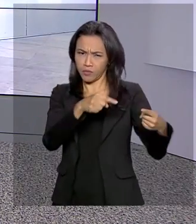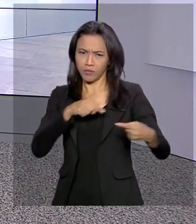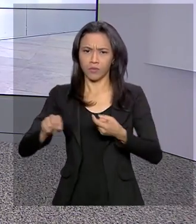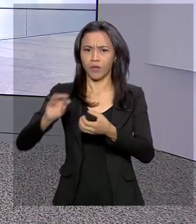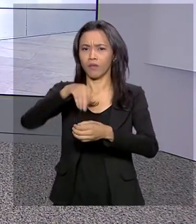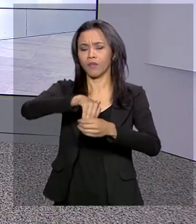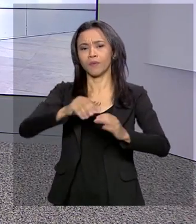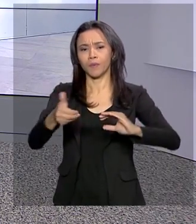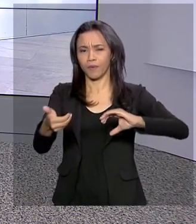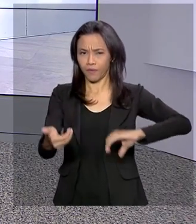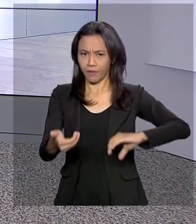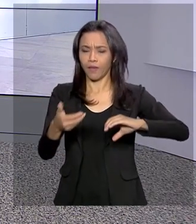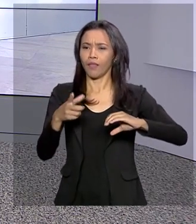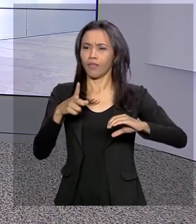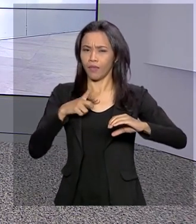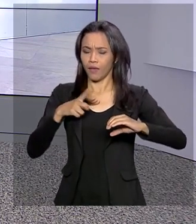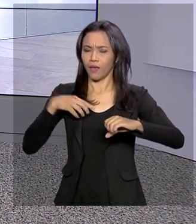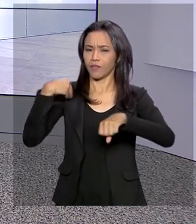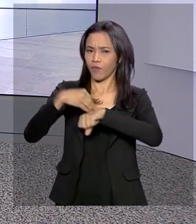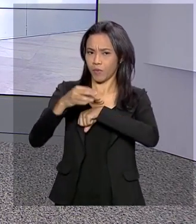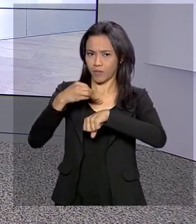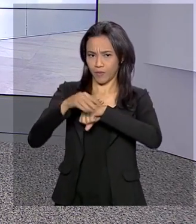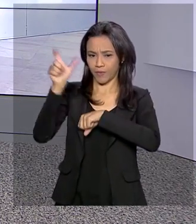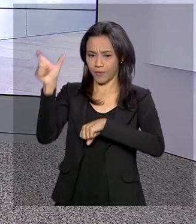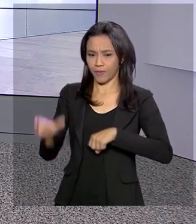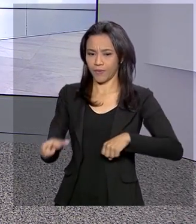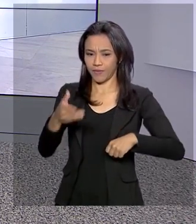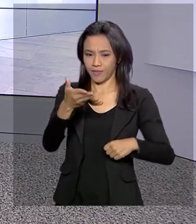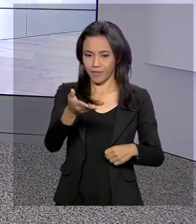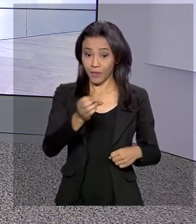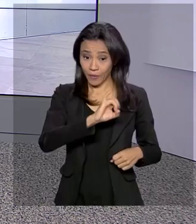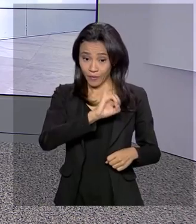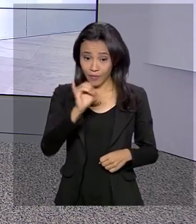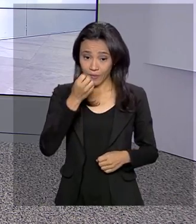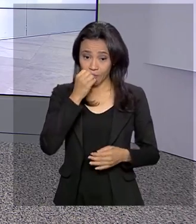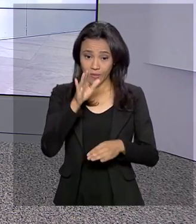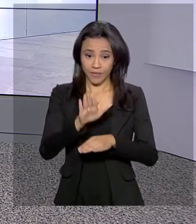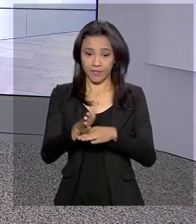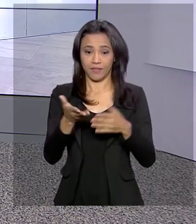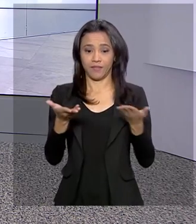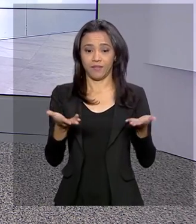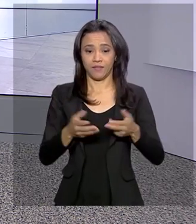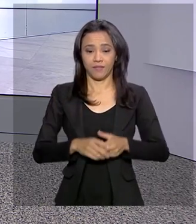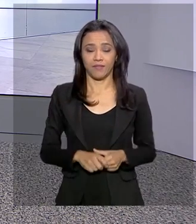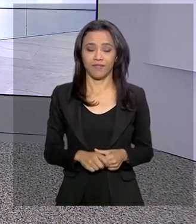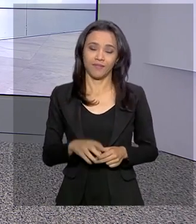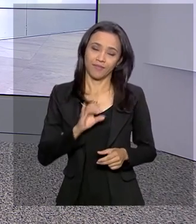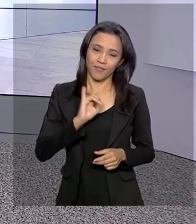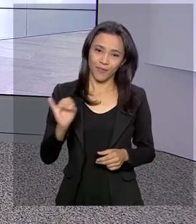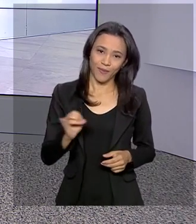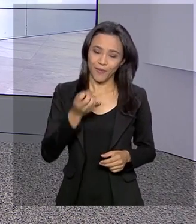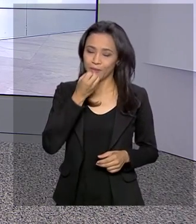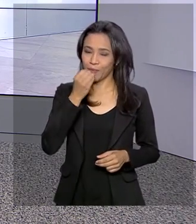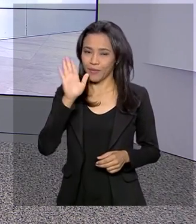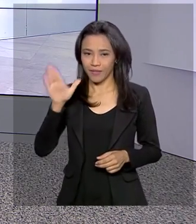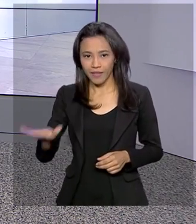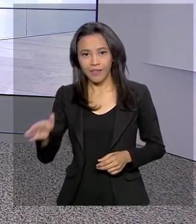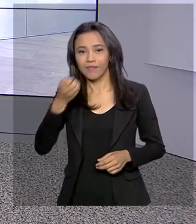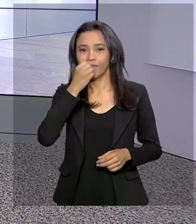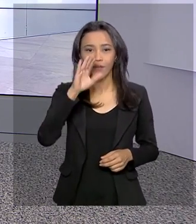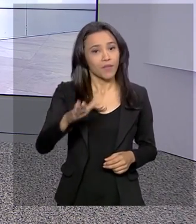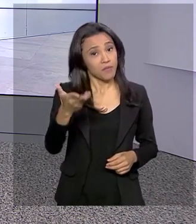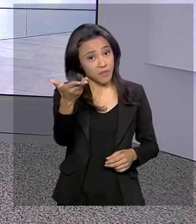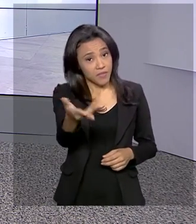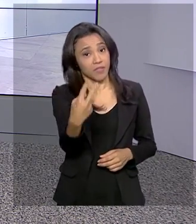de Holanda tem as informações ao vivo para a gente. Olá, Luciana, boa tarde. Olá, Roberto, boa tarde para você, boa tarde para você que